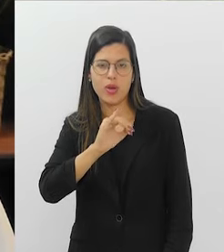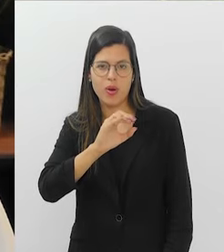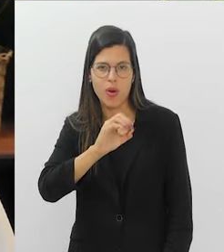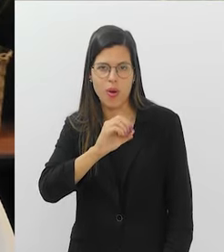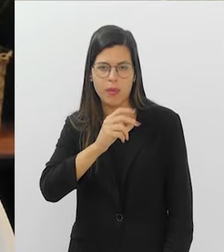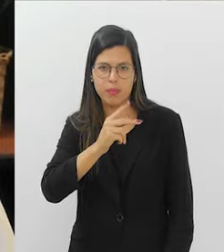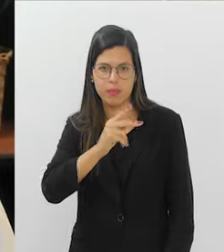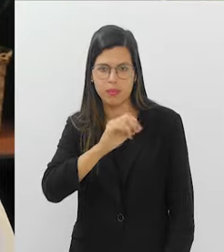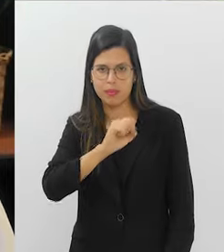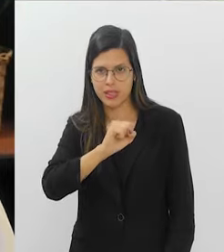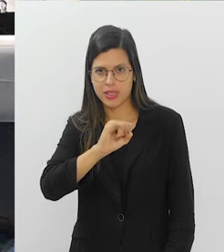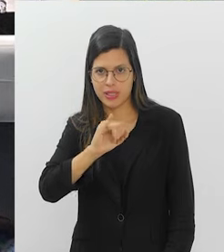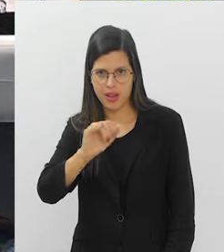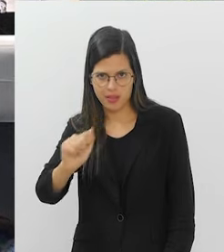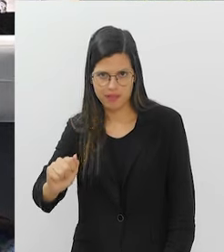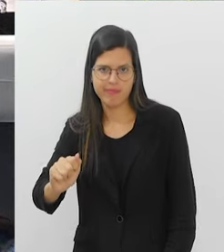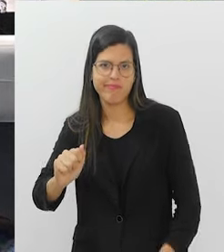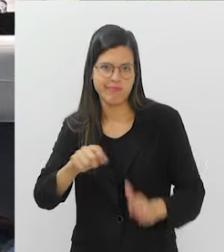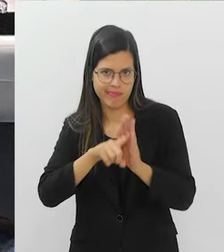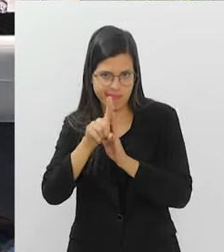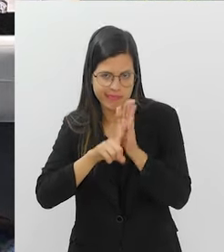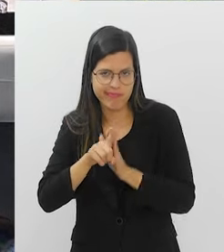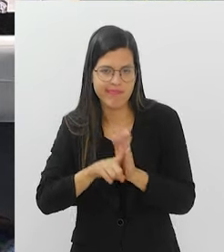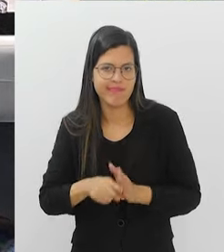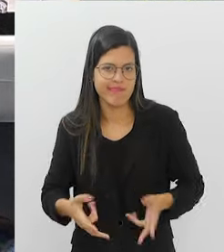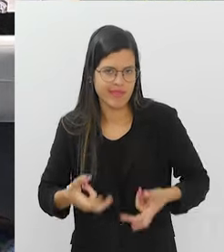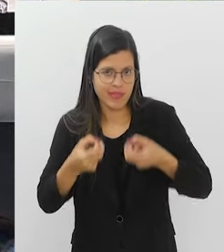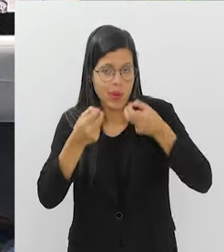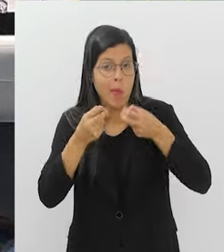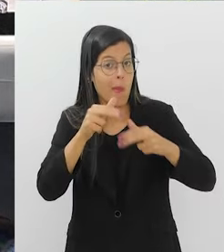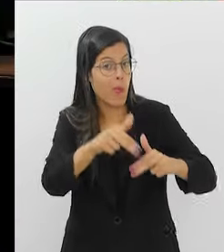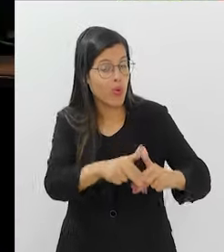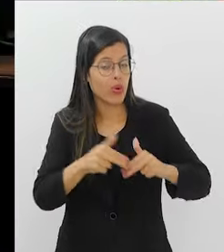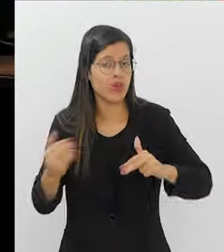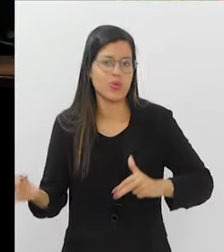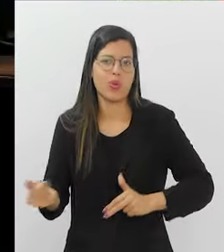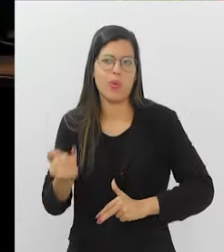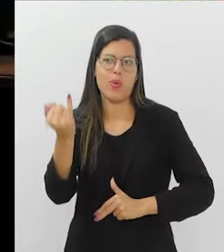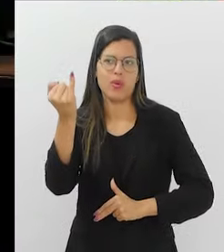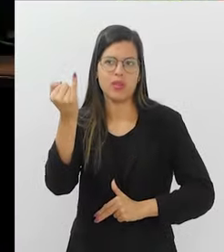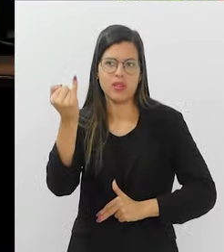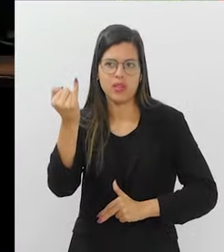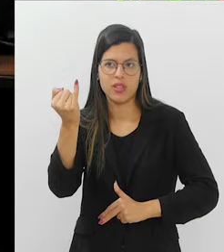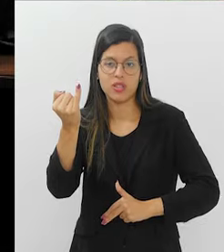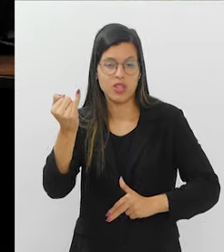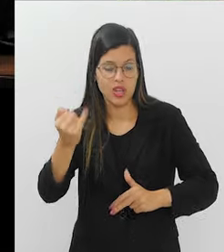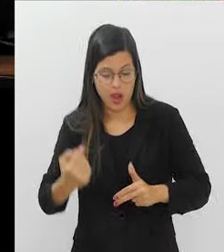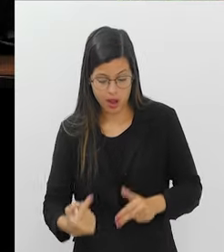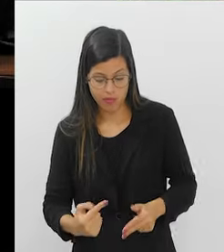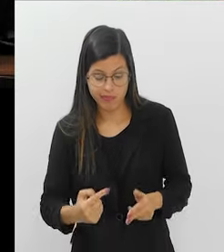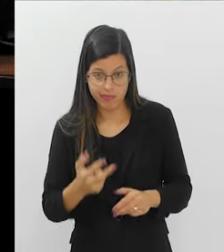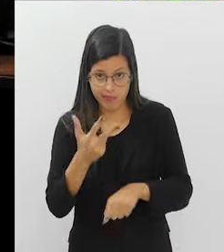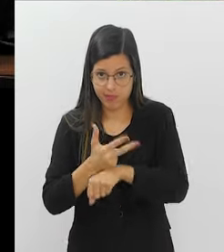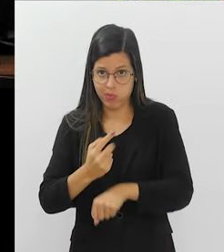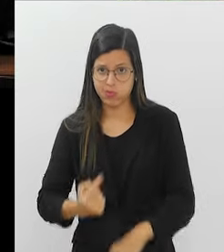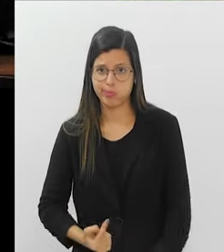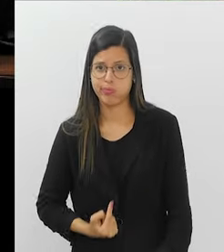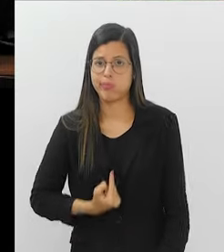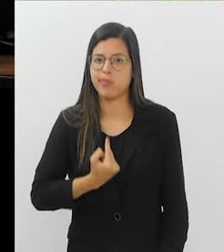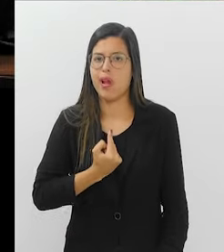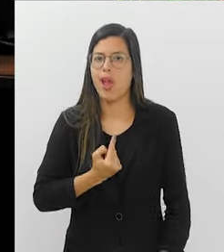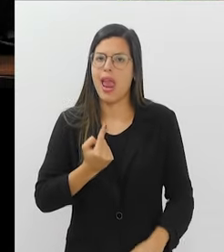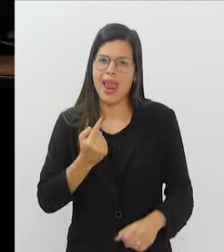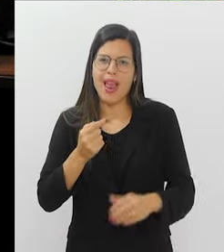retirado durante a colonoscopia? Sempre retirado. E é por isso que a colonoscopia é muito importante. A colonoscopia,